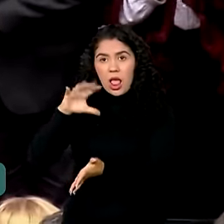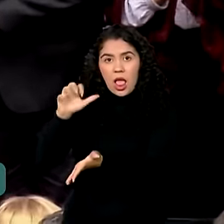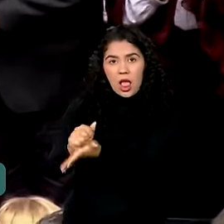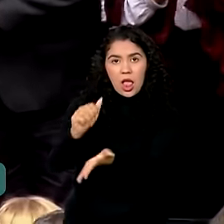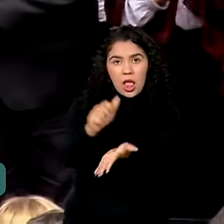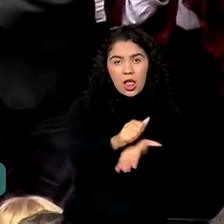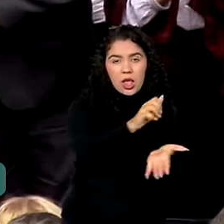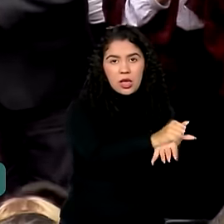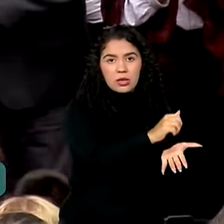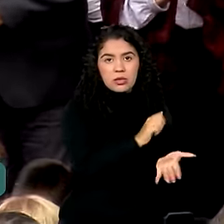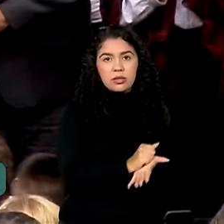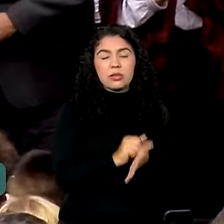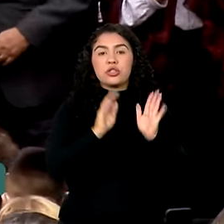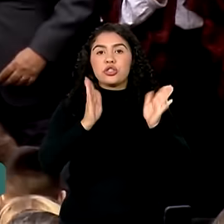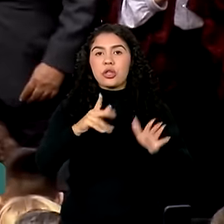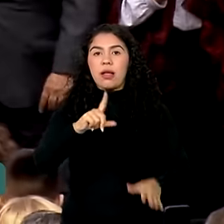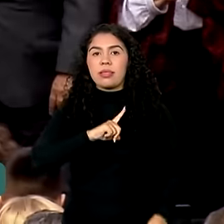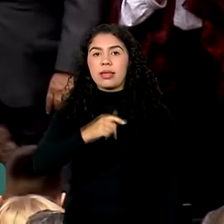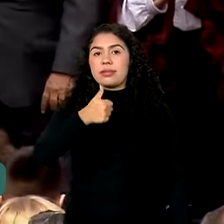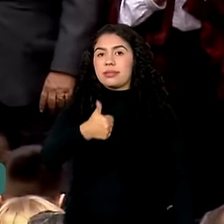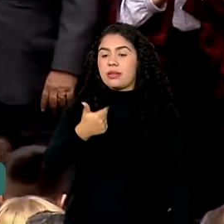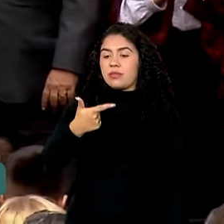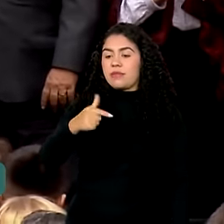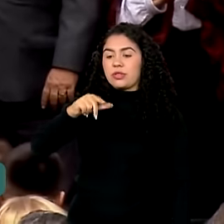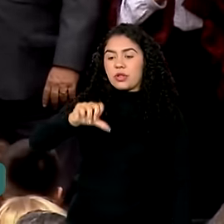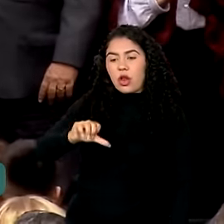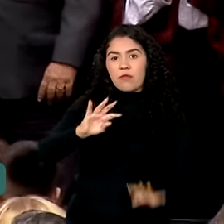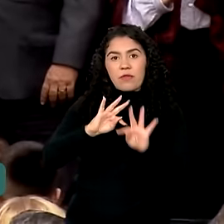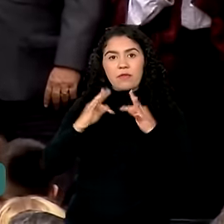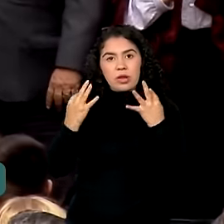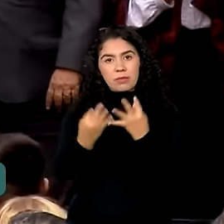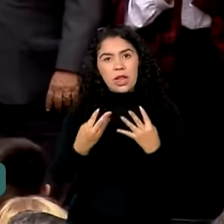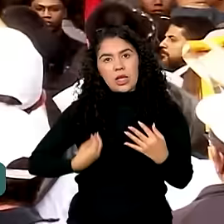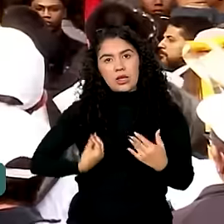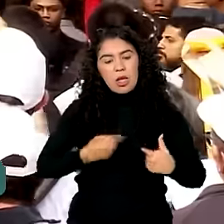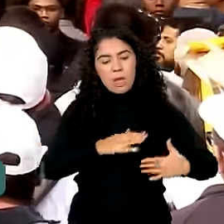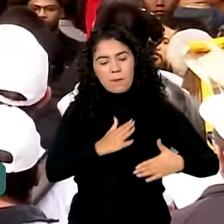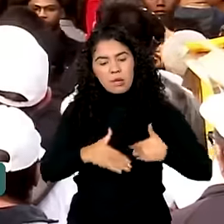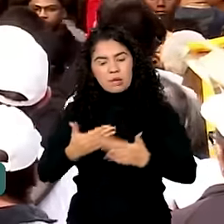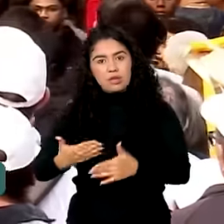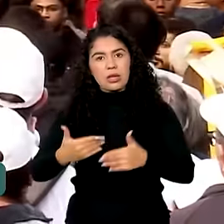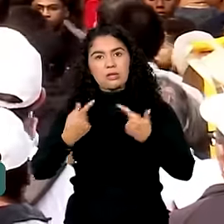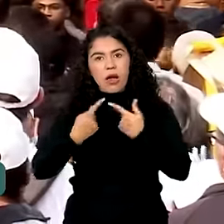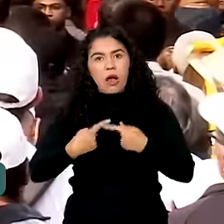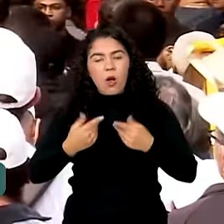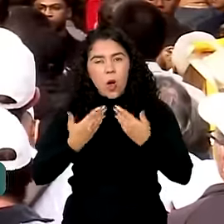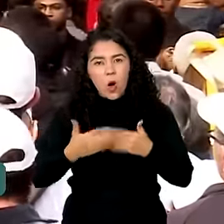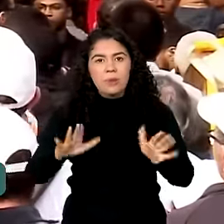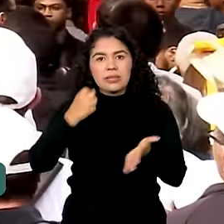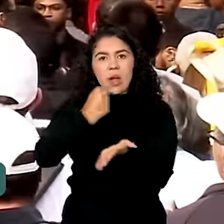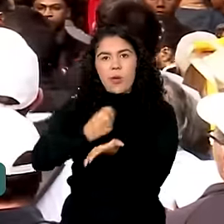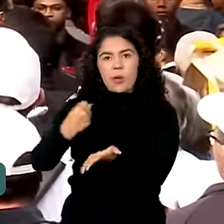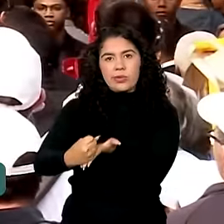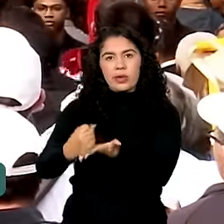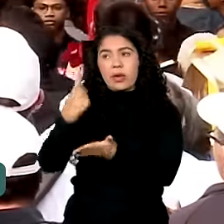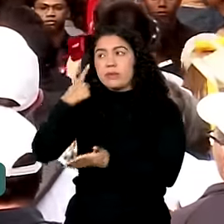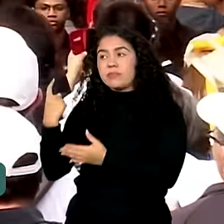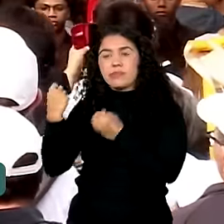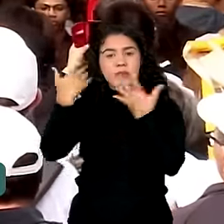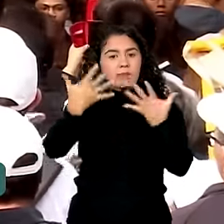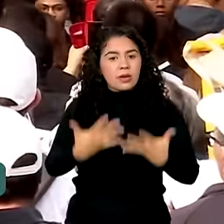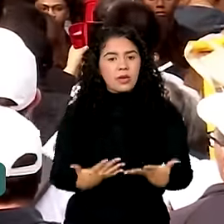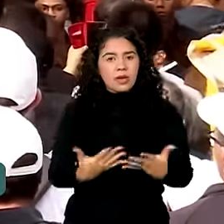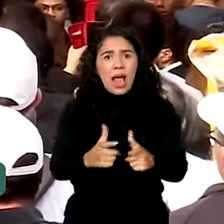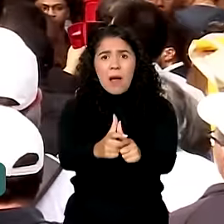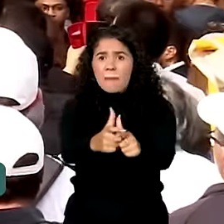já existem 129 famílias com processo de contratação iniciado. A grande maioria destas famílias nunca